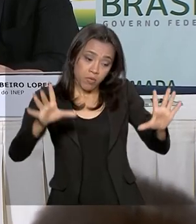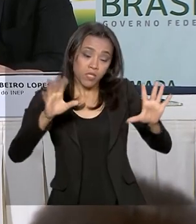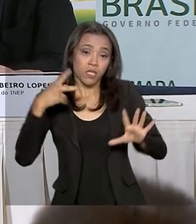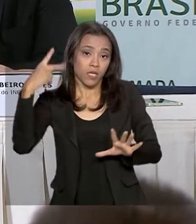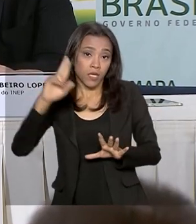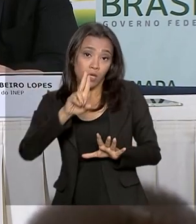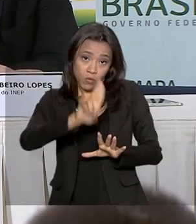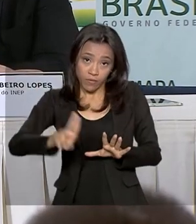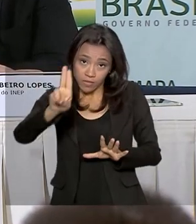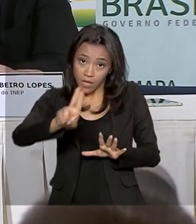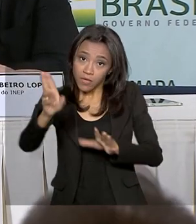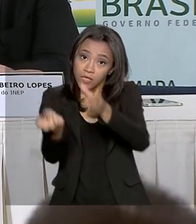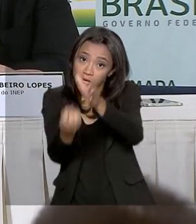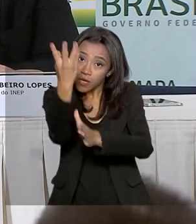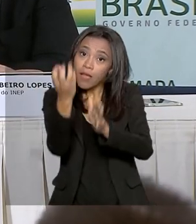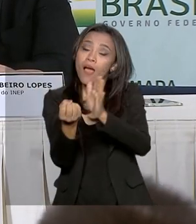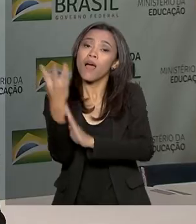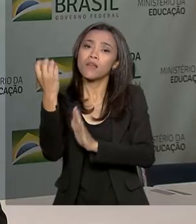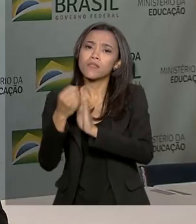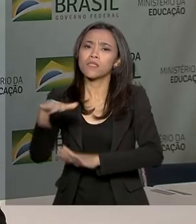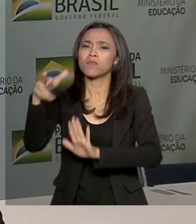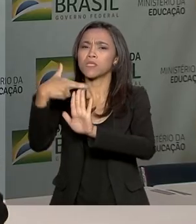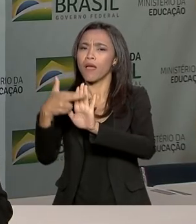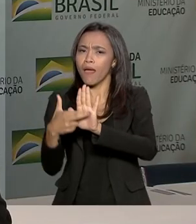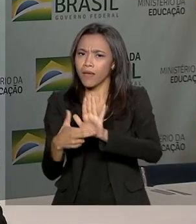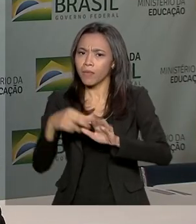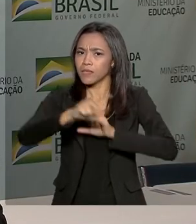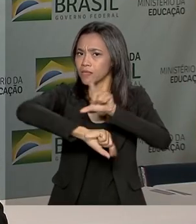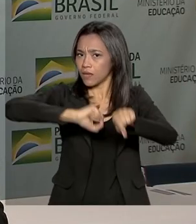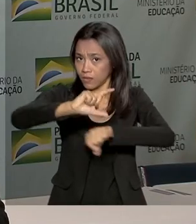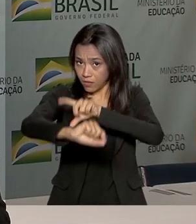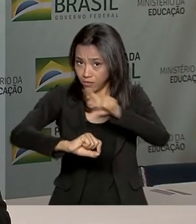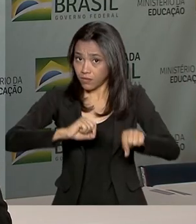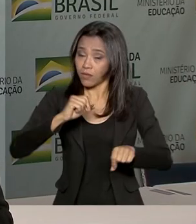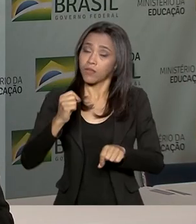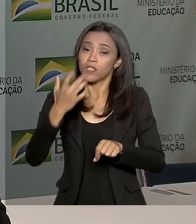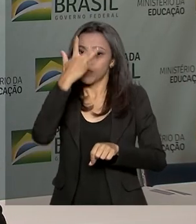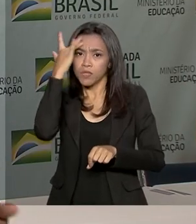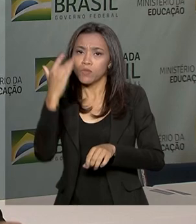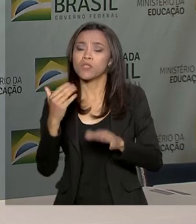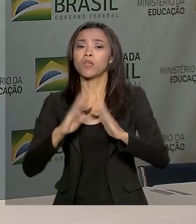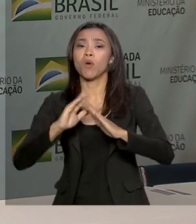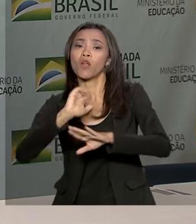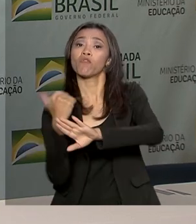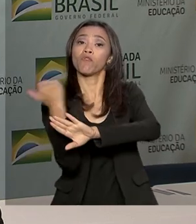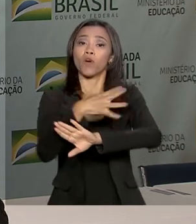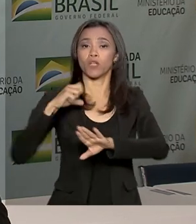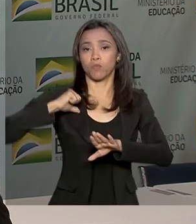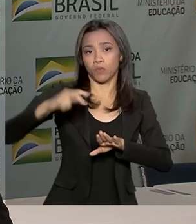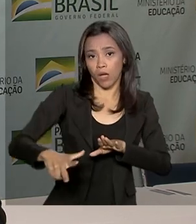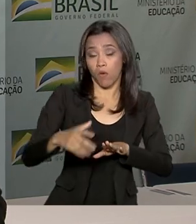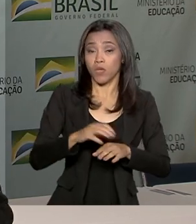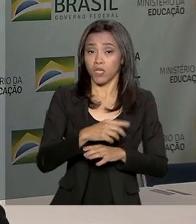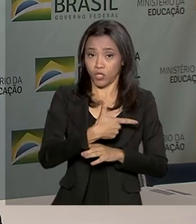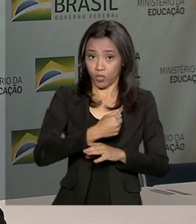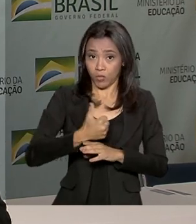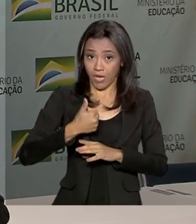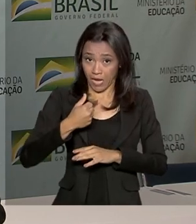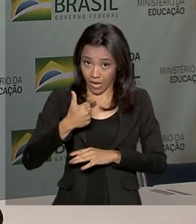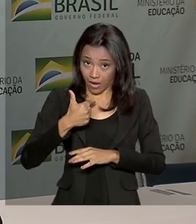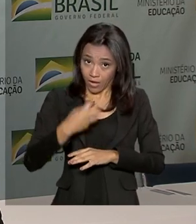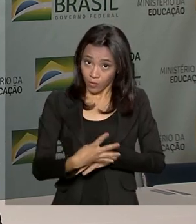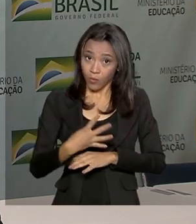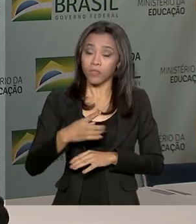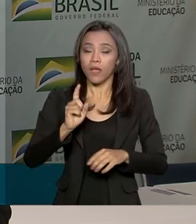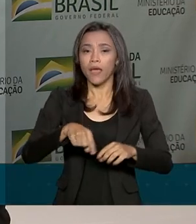processos seletivos para estrangeiros. As primeiras instituições a assinar o acordo em 2014 foram a Universidade de